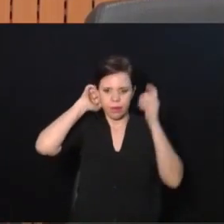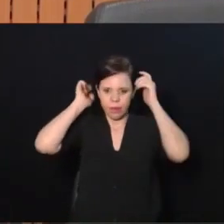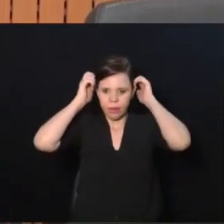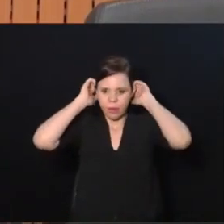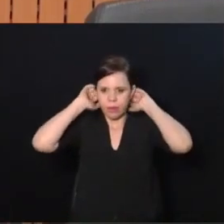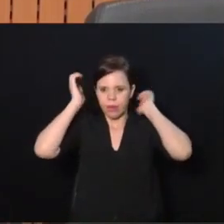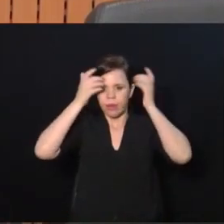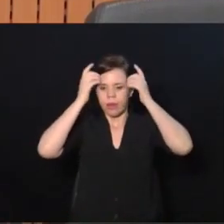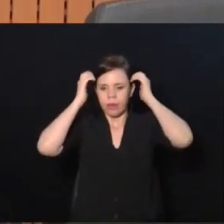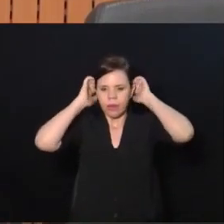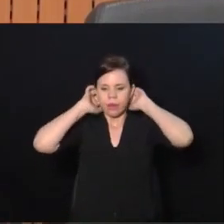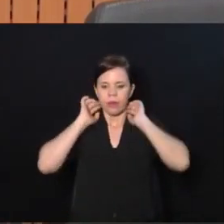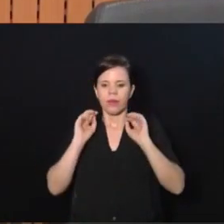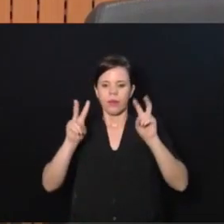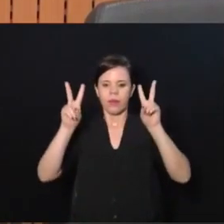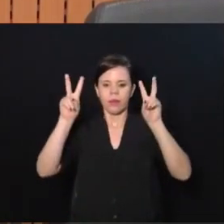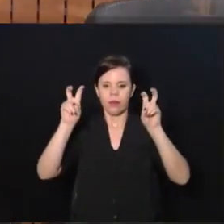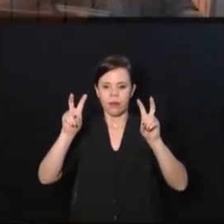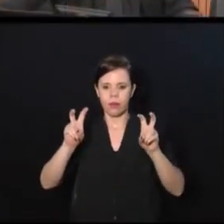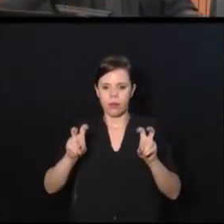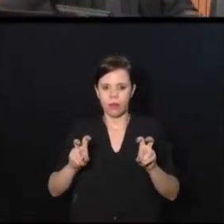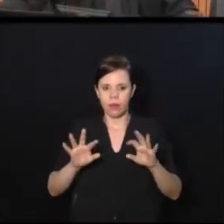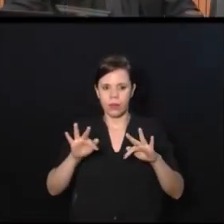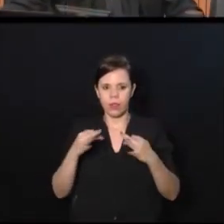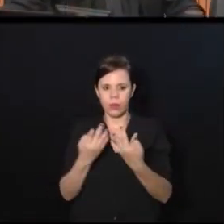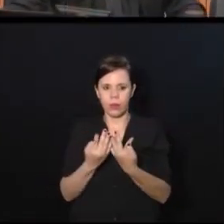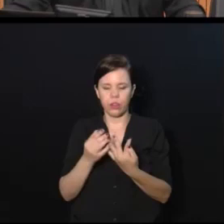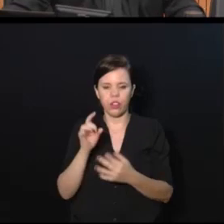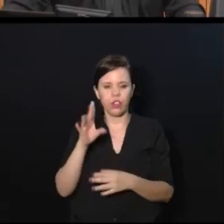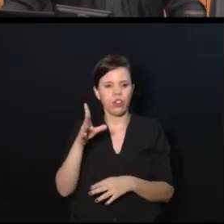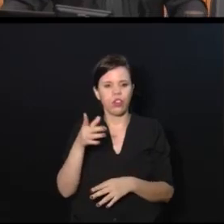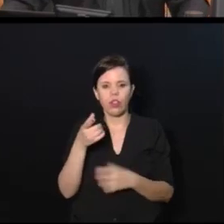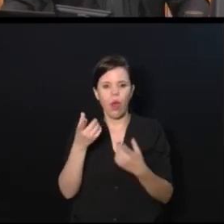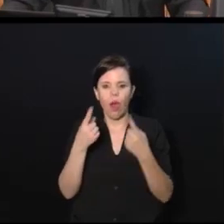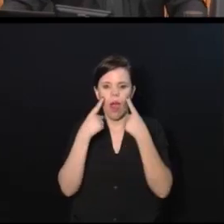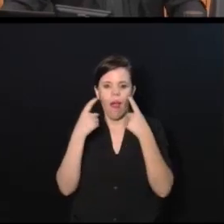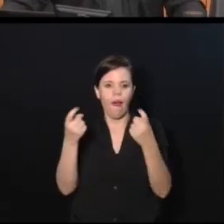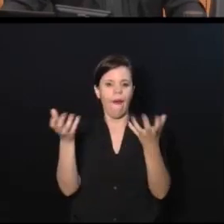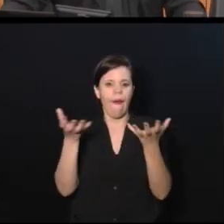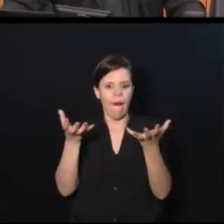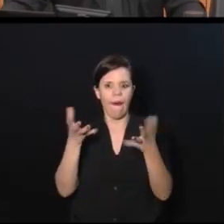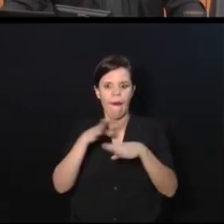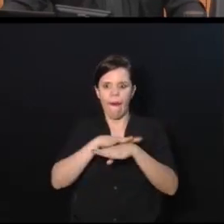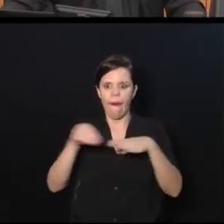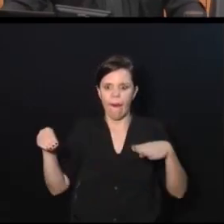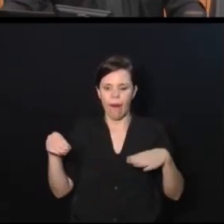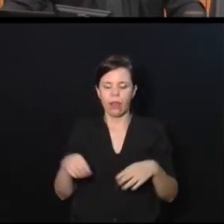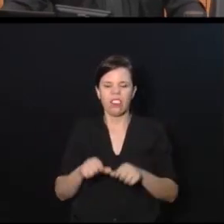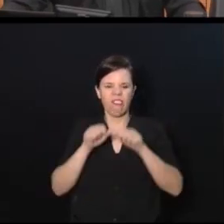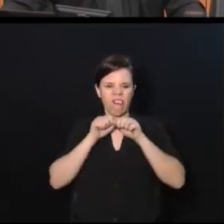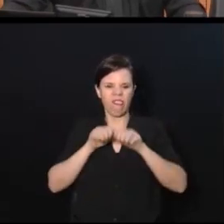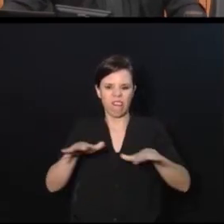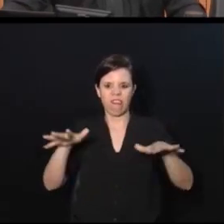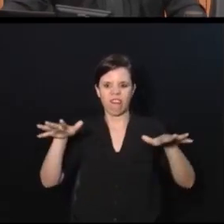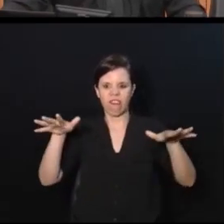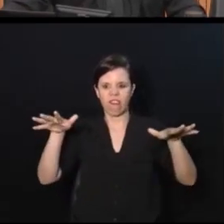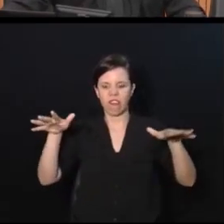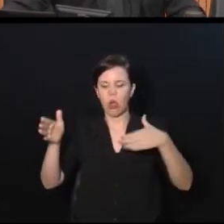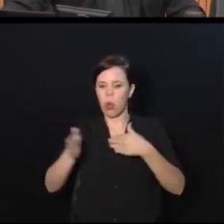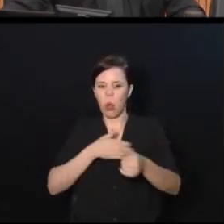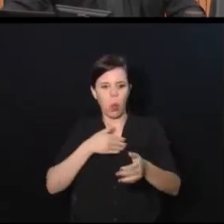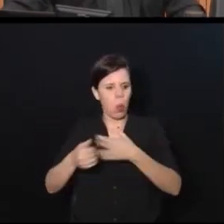Vou pegar agora esse tópico aqui para os pais, só interessa a cura. E aí agora eu estou expandindo para várias, para qualquer